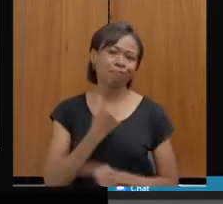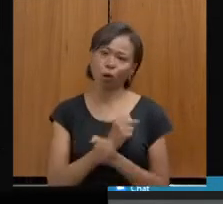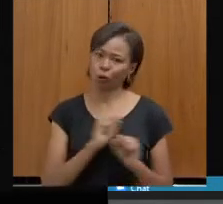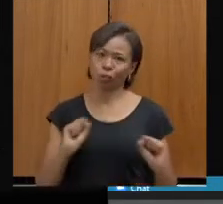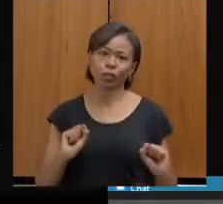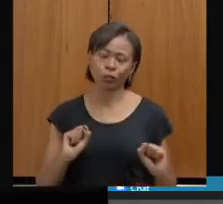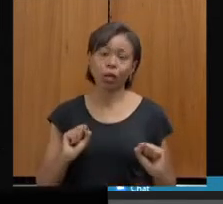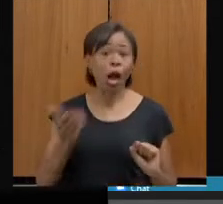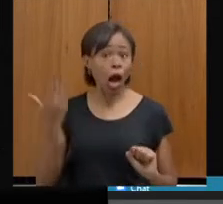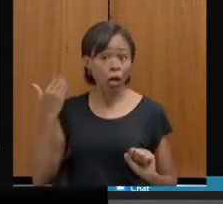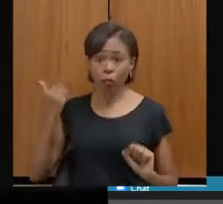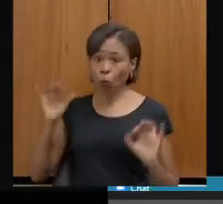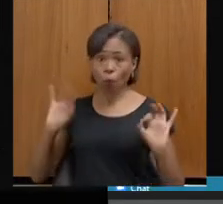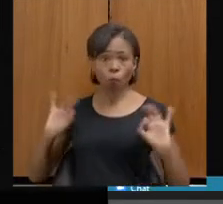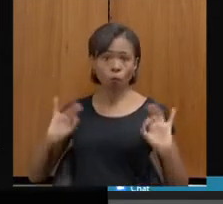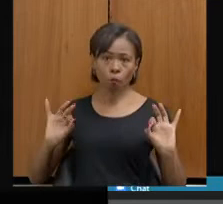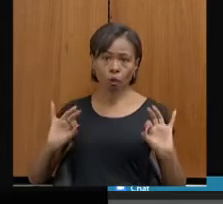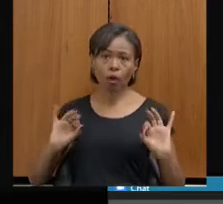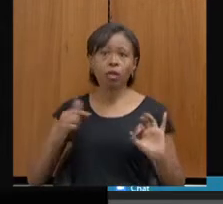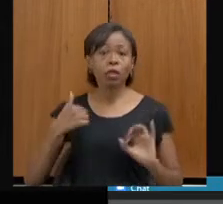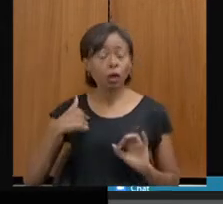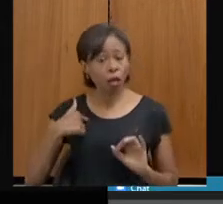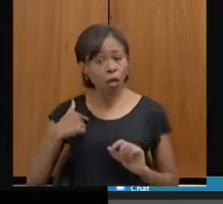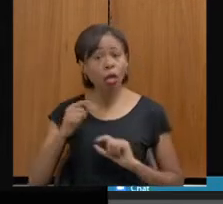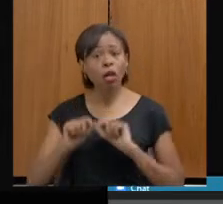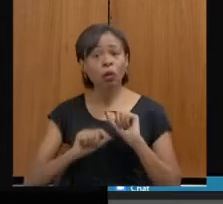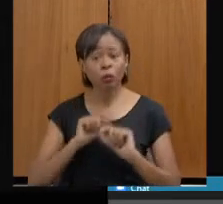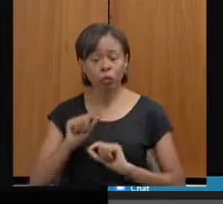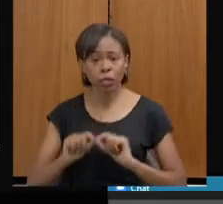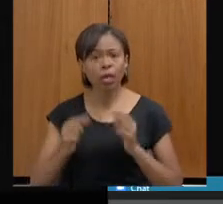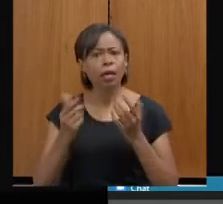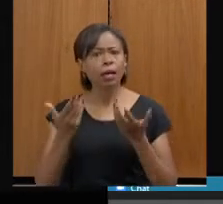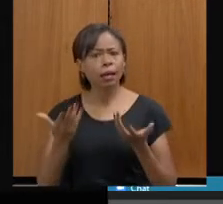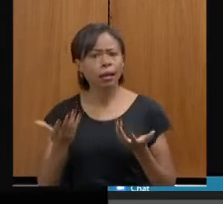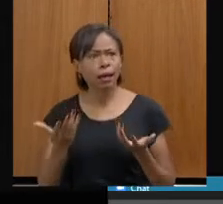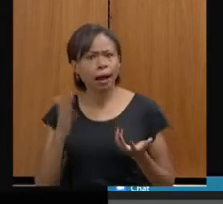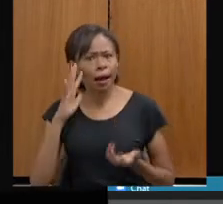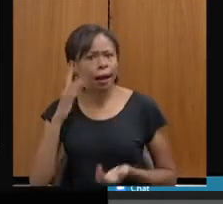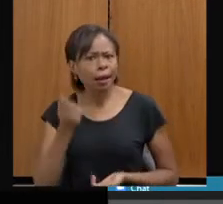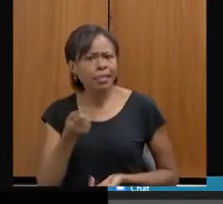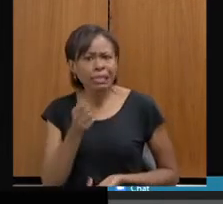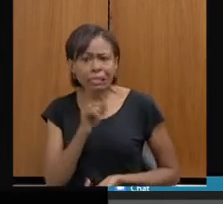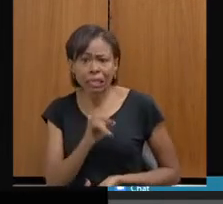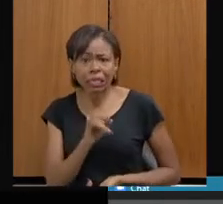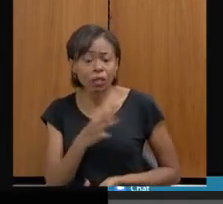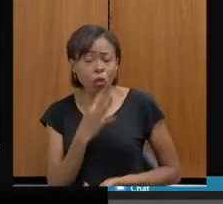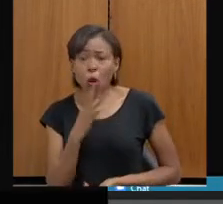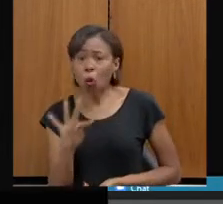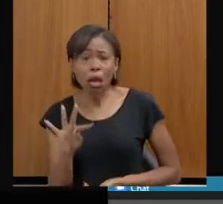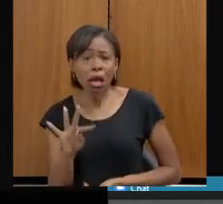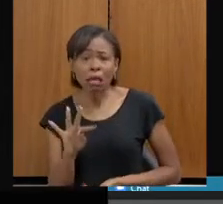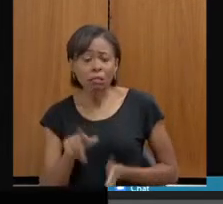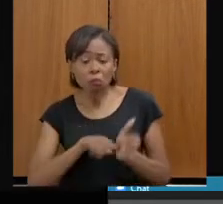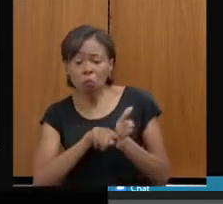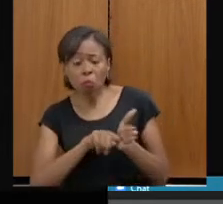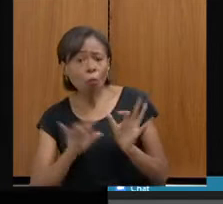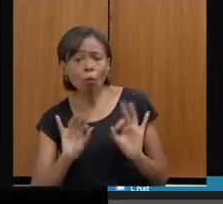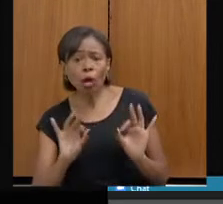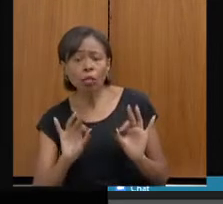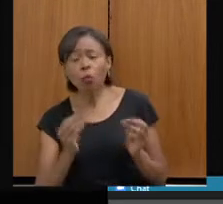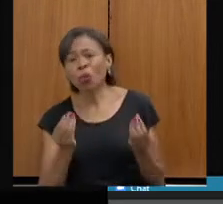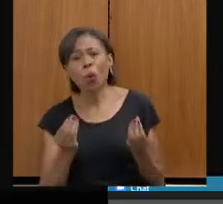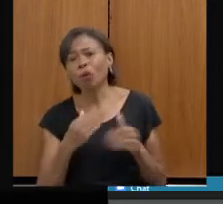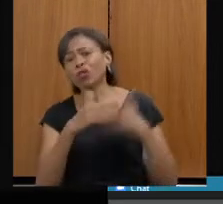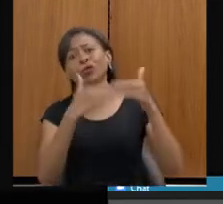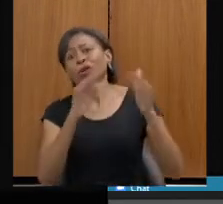gente não tinha. E eu sou muito a favor do que o seguinte, o que não se conhece, o que não se mede, não se tem gestão e não se evolui. A gente só